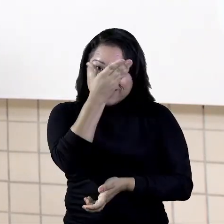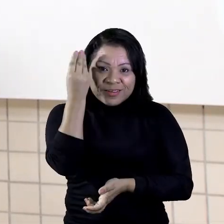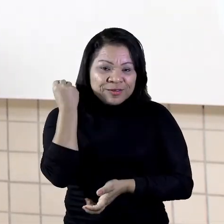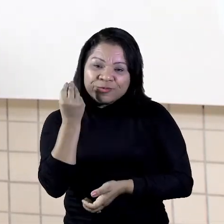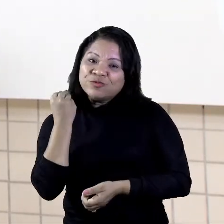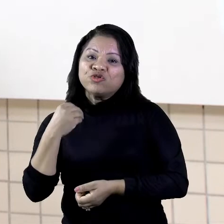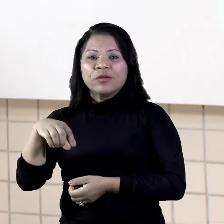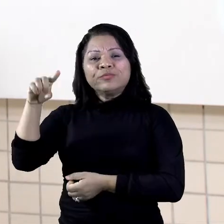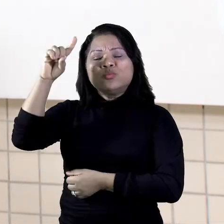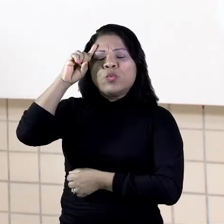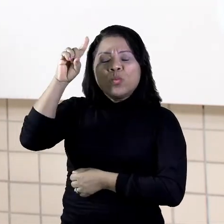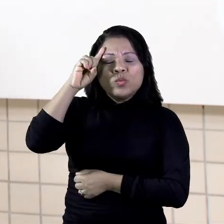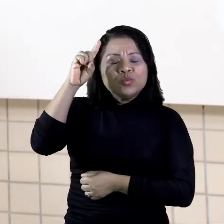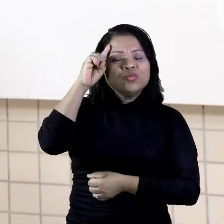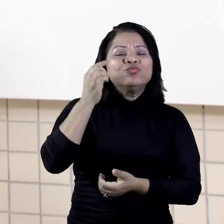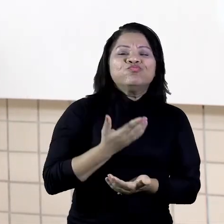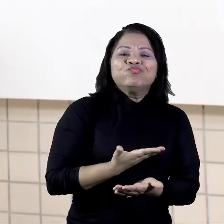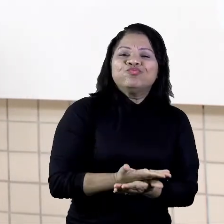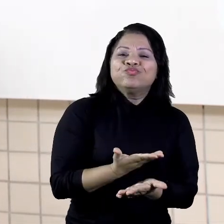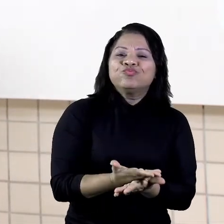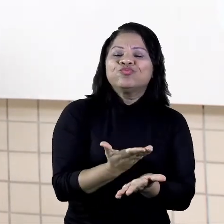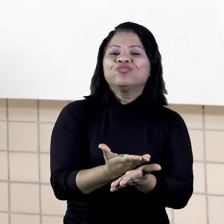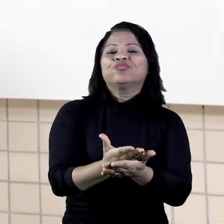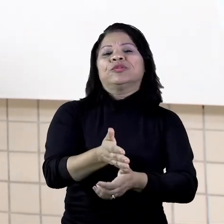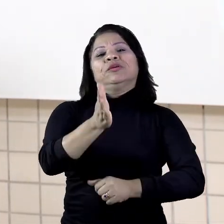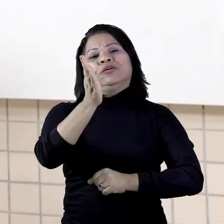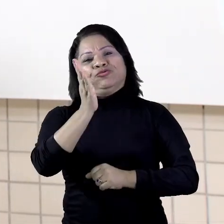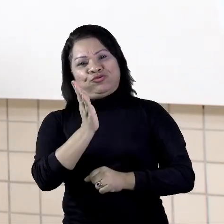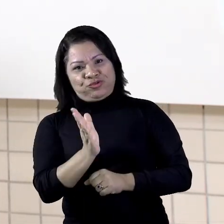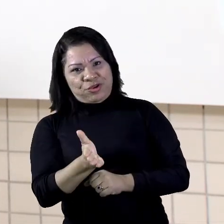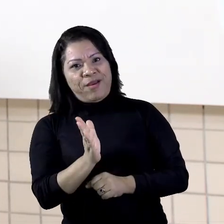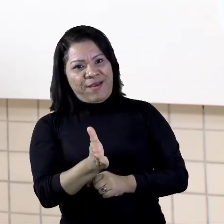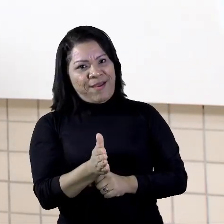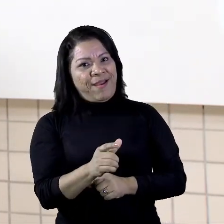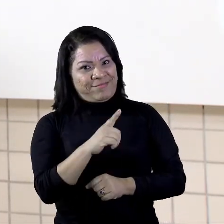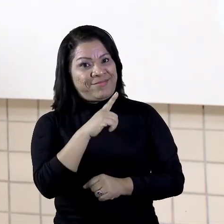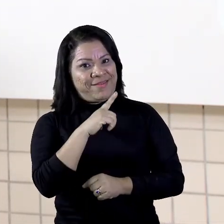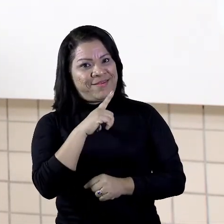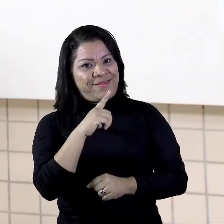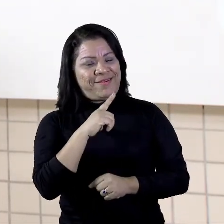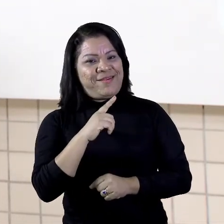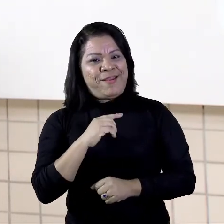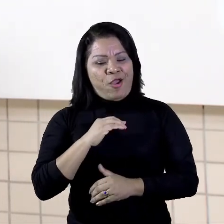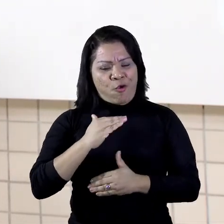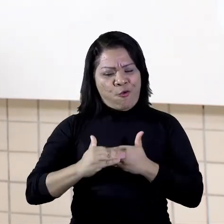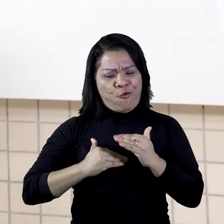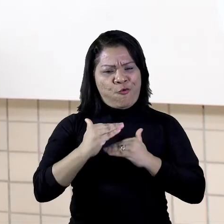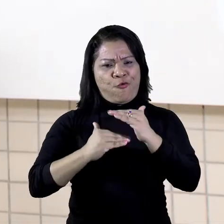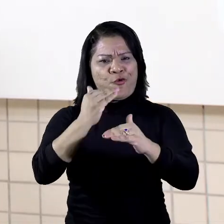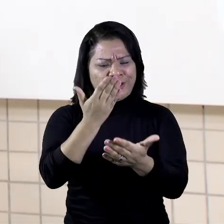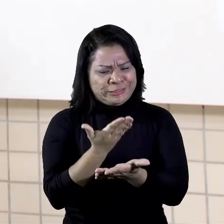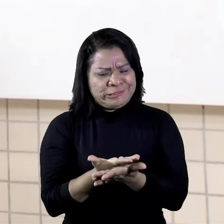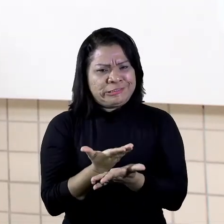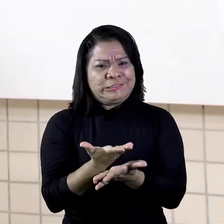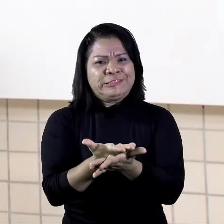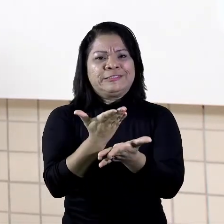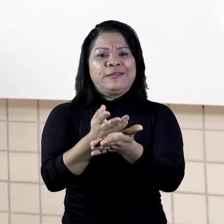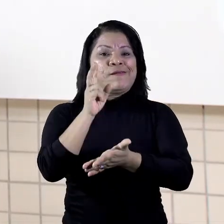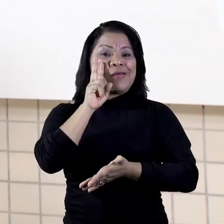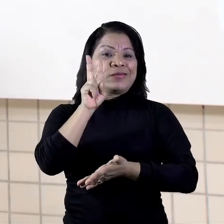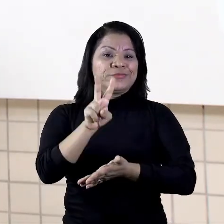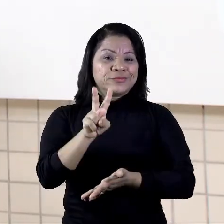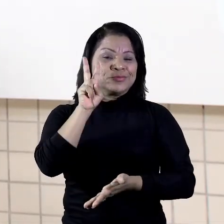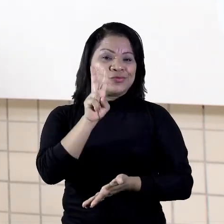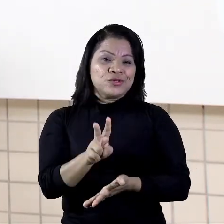rotina de estudos que nós já estamos aí, não é? A todo vapor, estudando, assistindo as